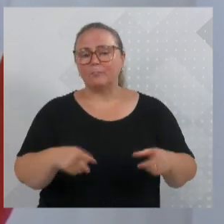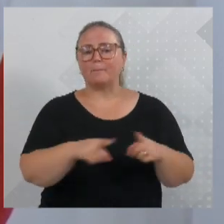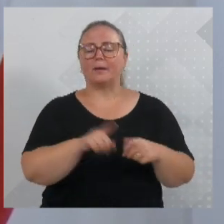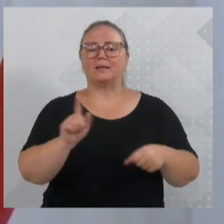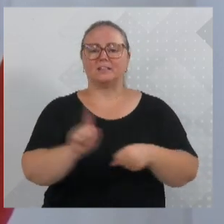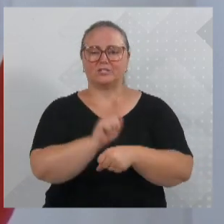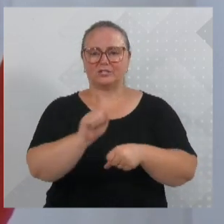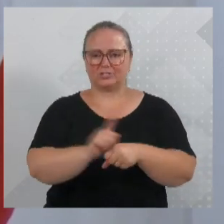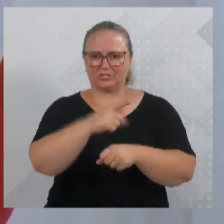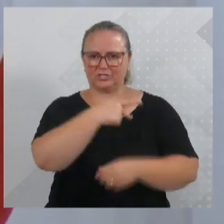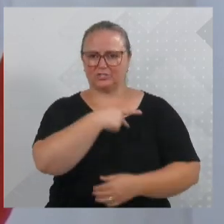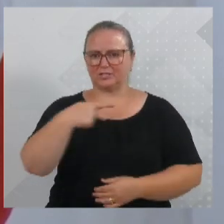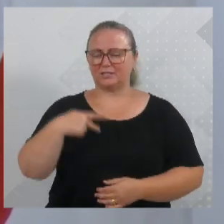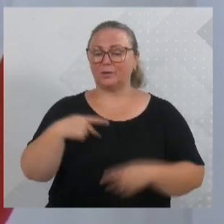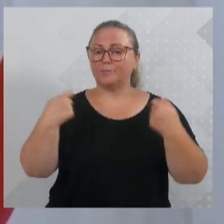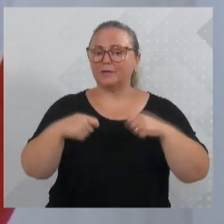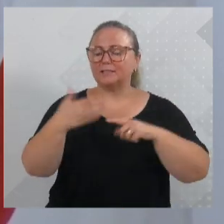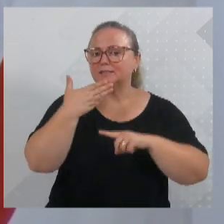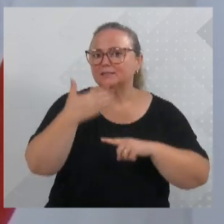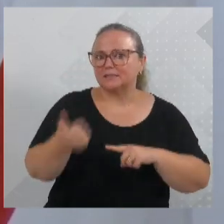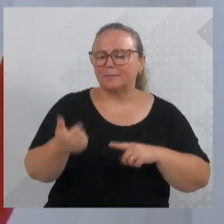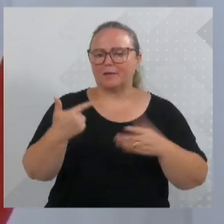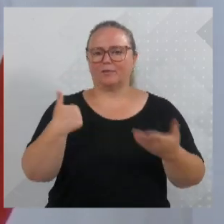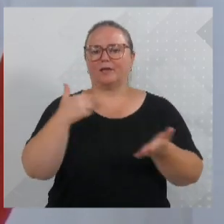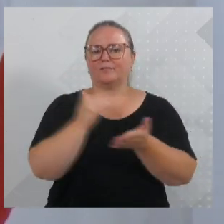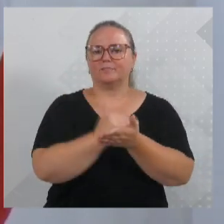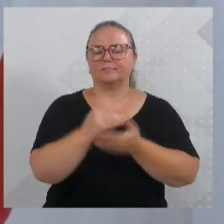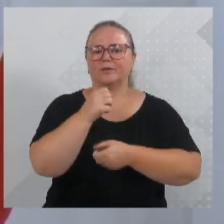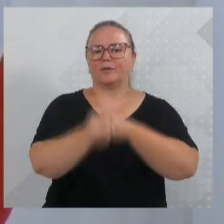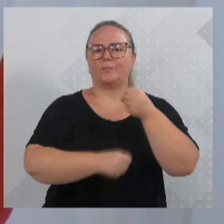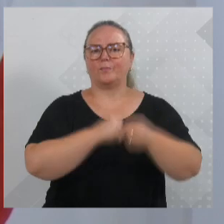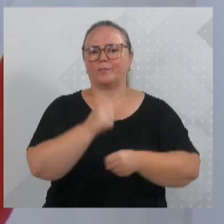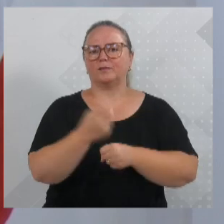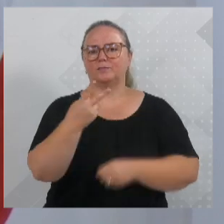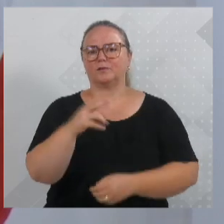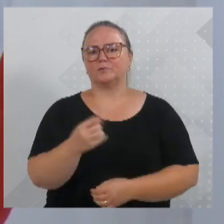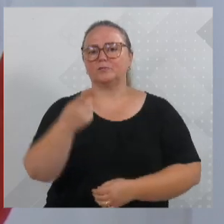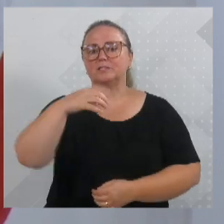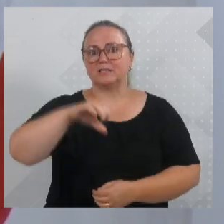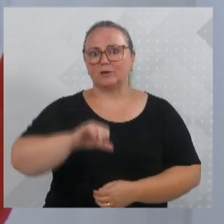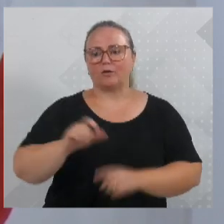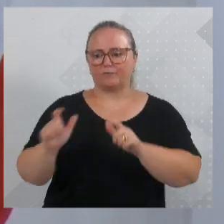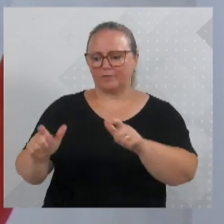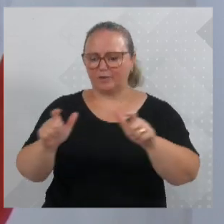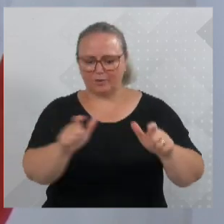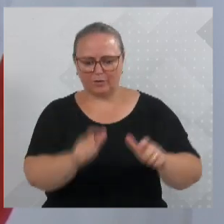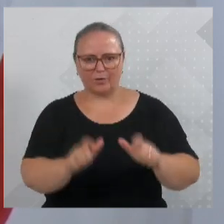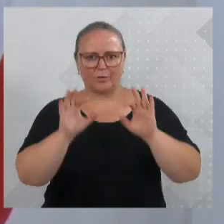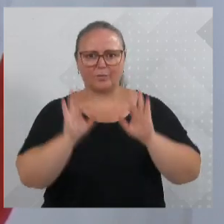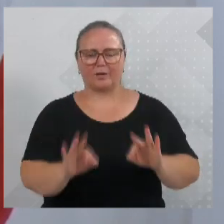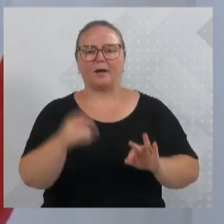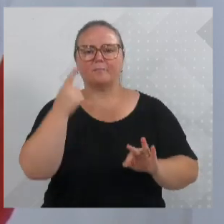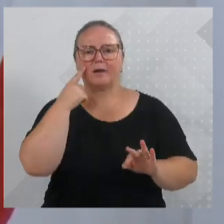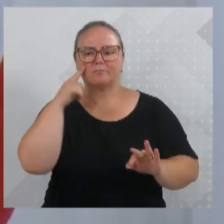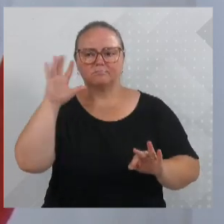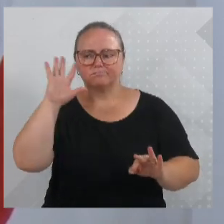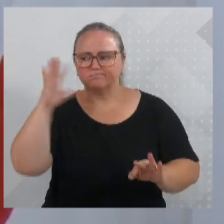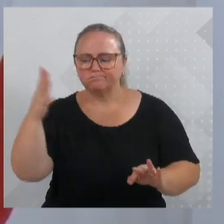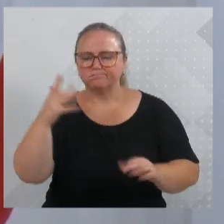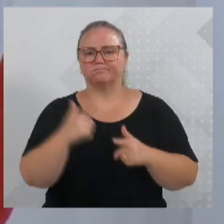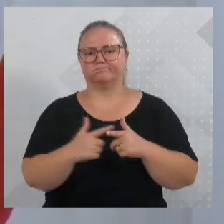precisa melhorar nessa parte. Eu estou, desde 2019, brigando pelos ecopontos, por uma solução inteligente